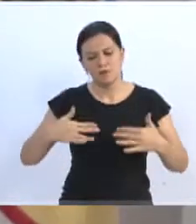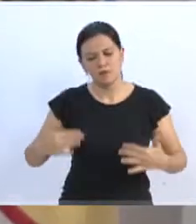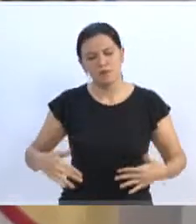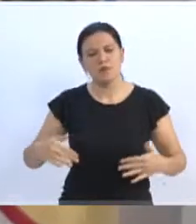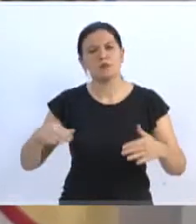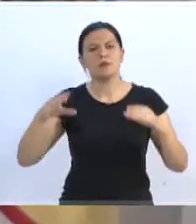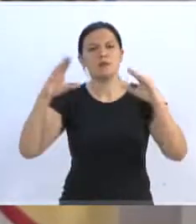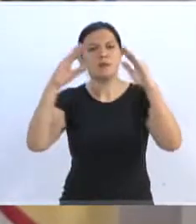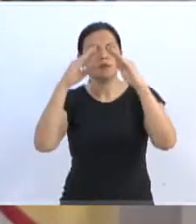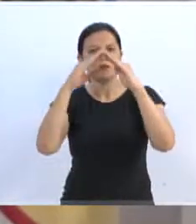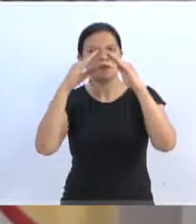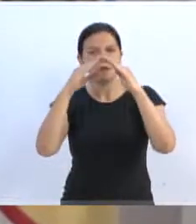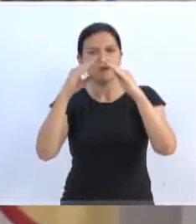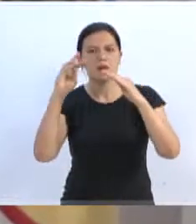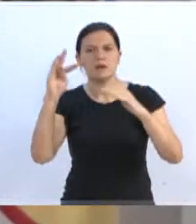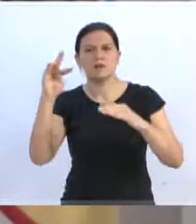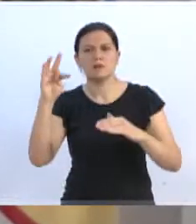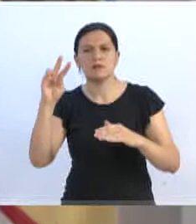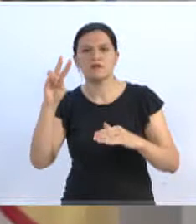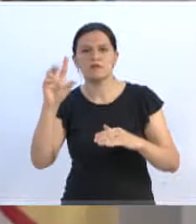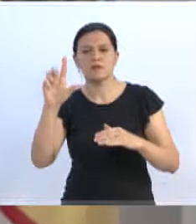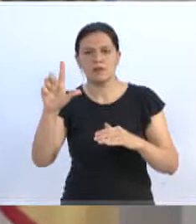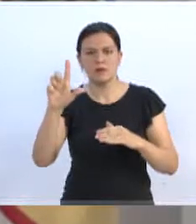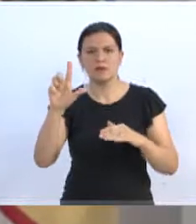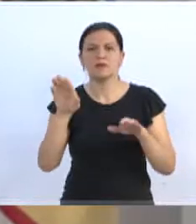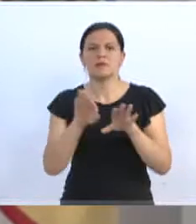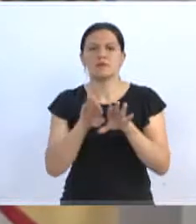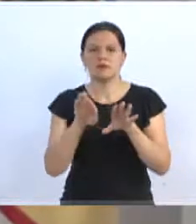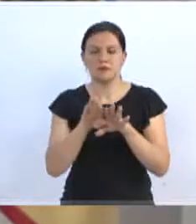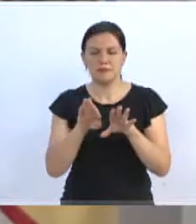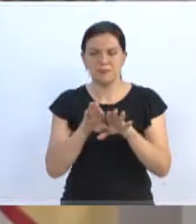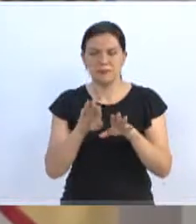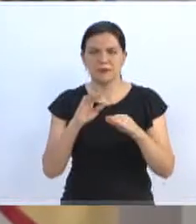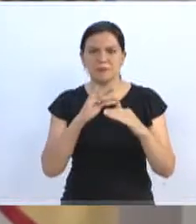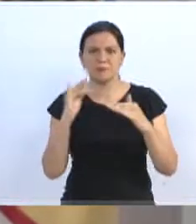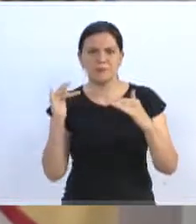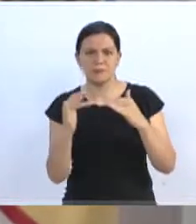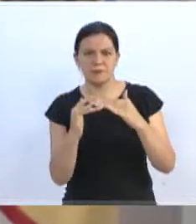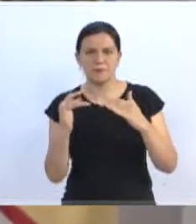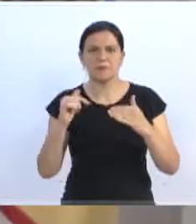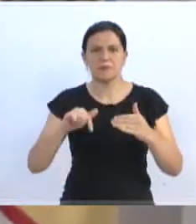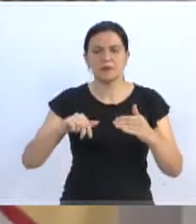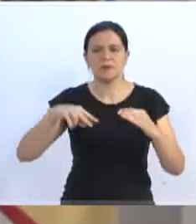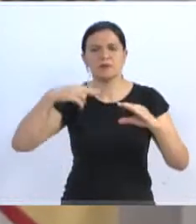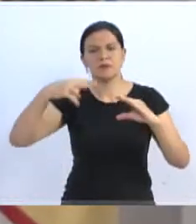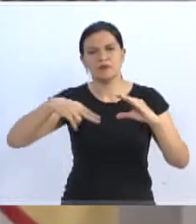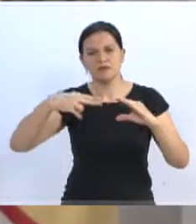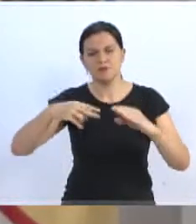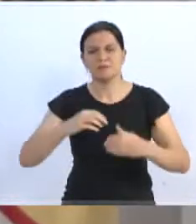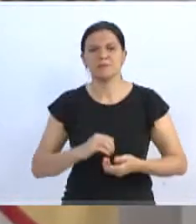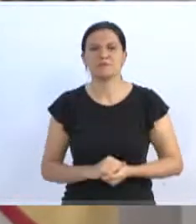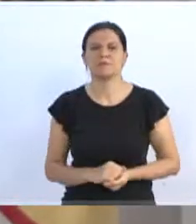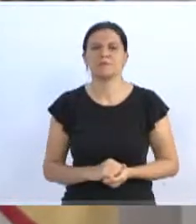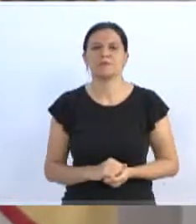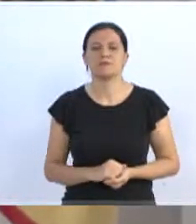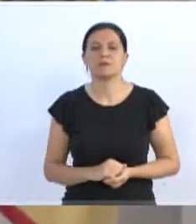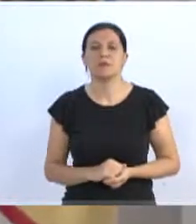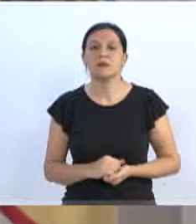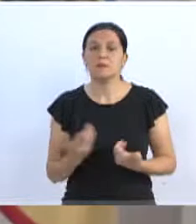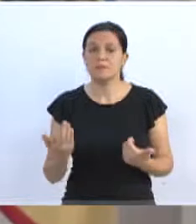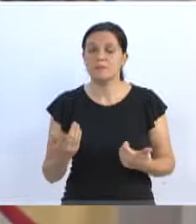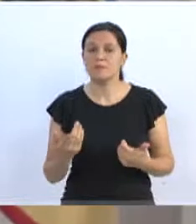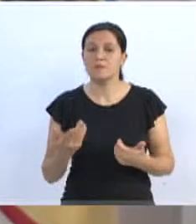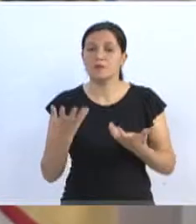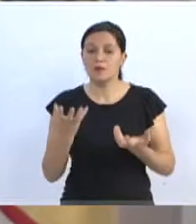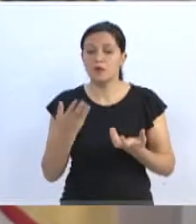plenário da nossa Câmara Municipal e também através dos canais de comunicação dessa Casa Legislativa. Primeiramente, eu